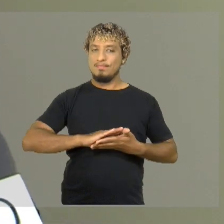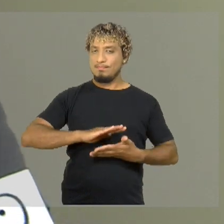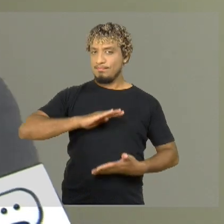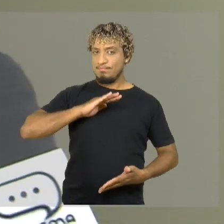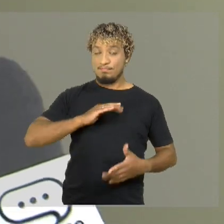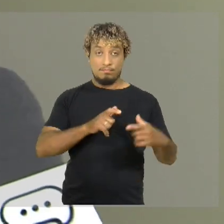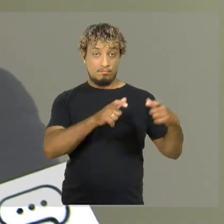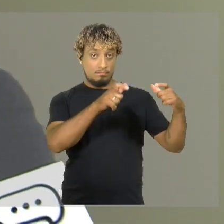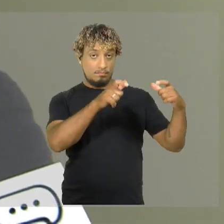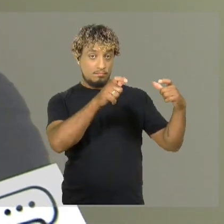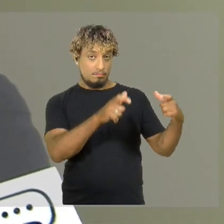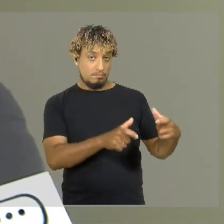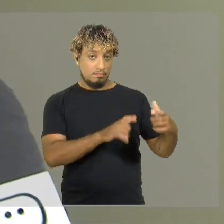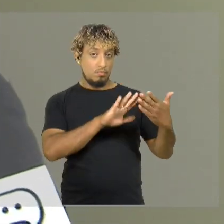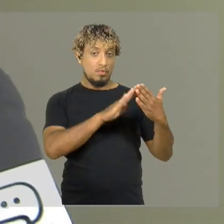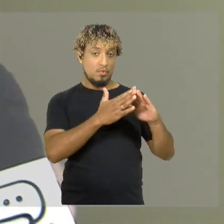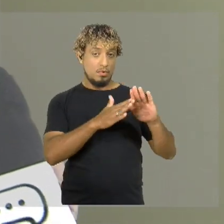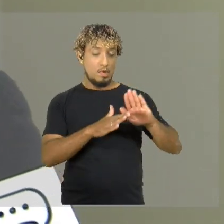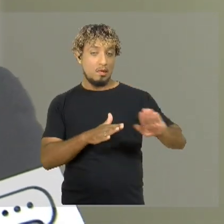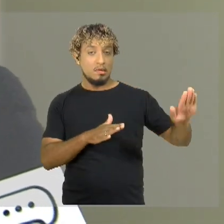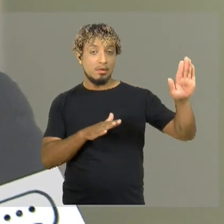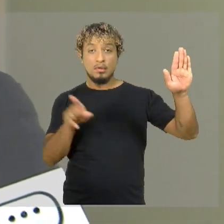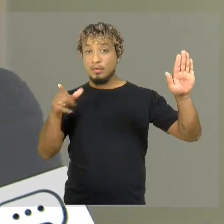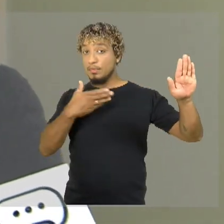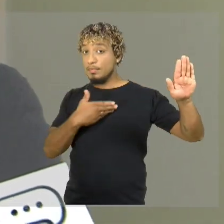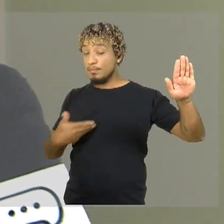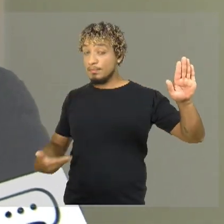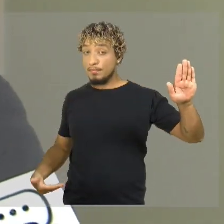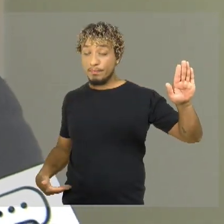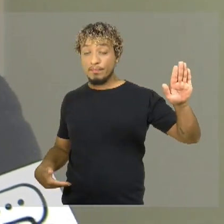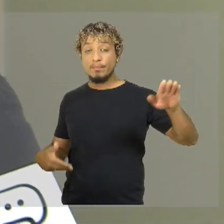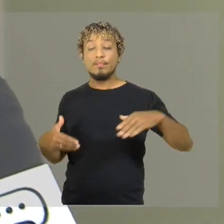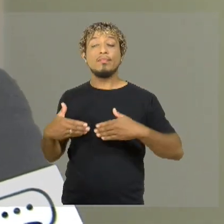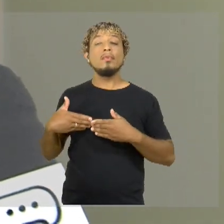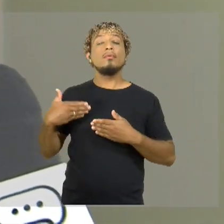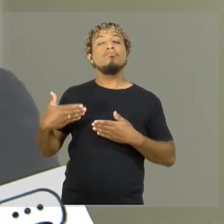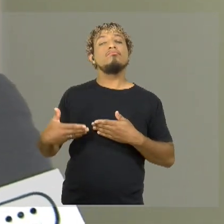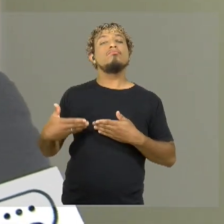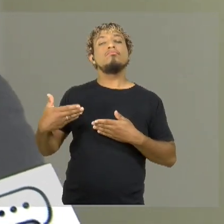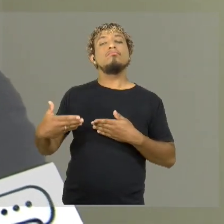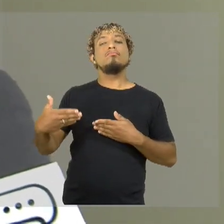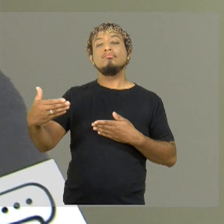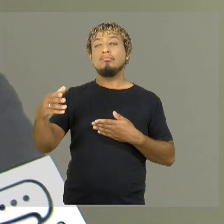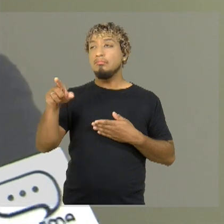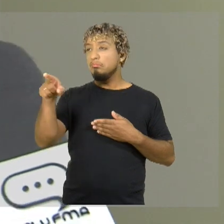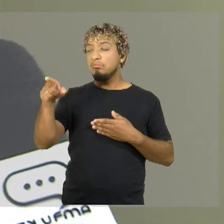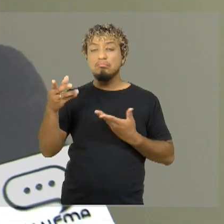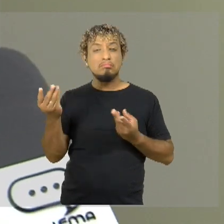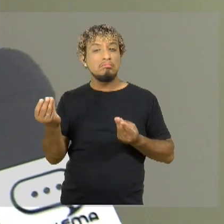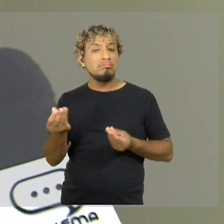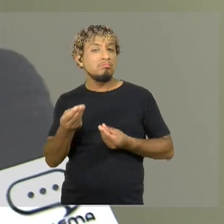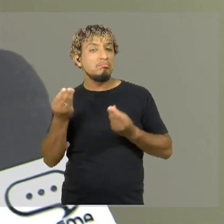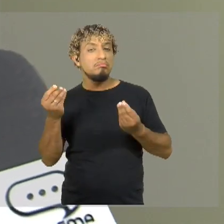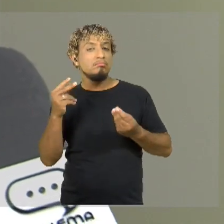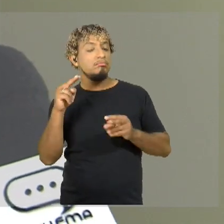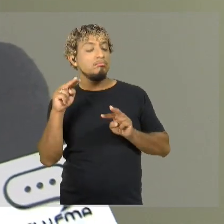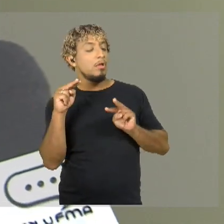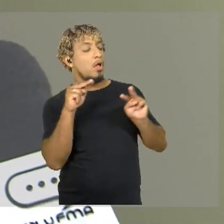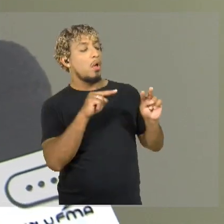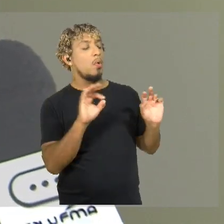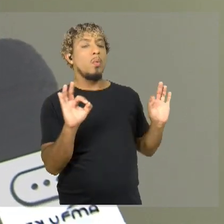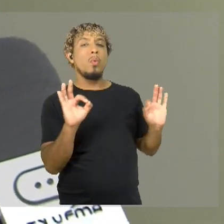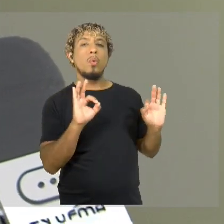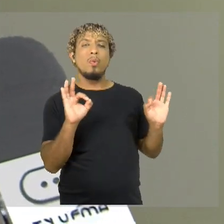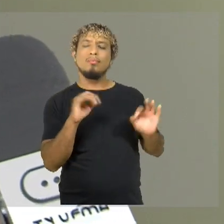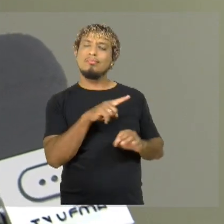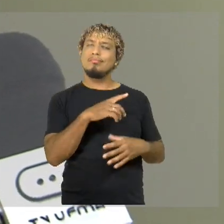nesses lugares o Estado, quando não está tão presente, é como se fosse,